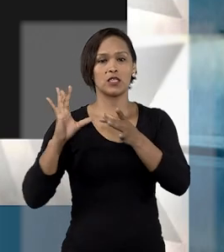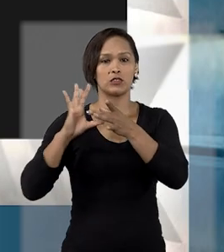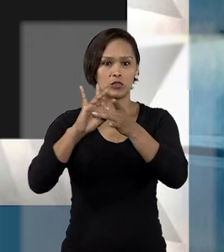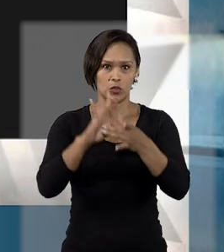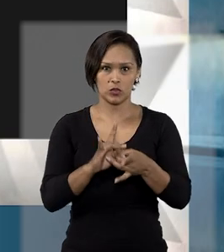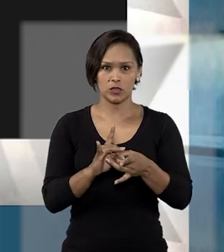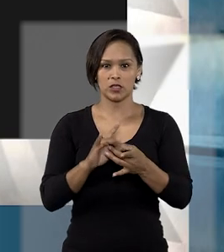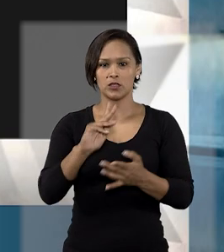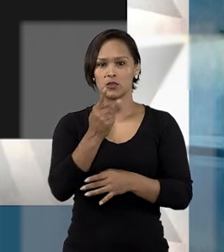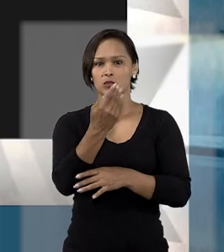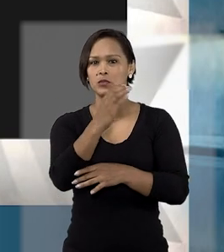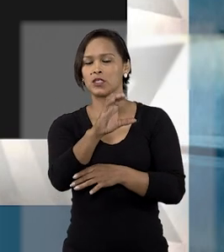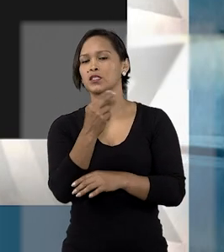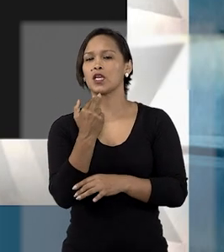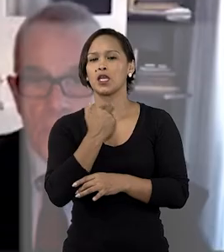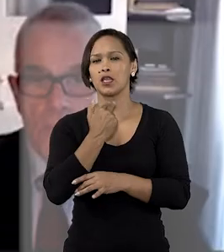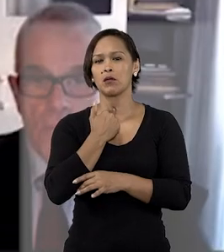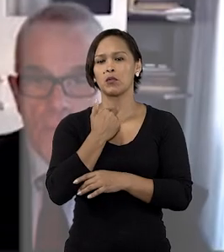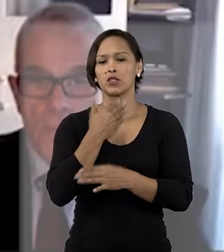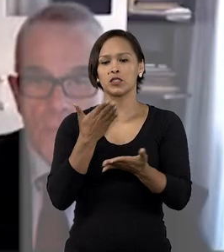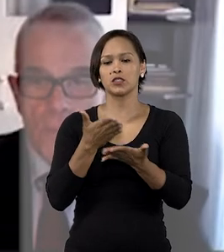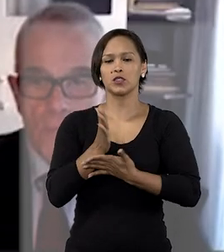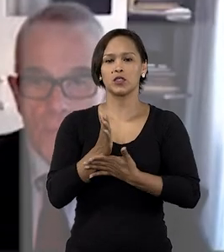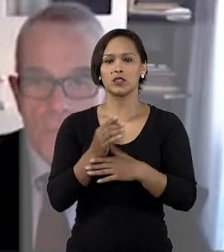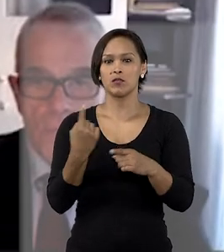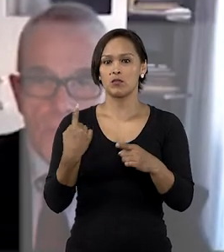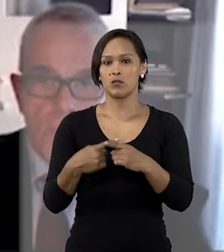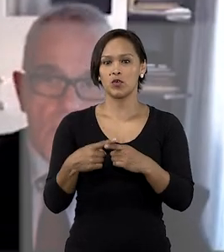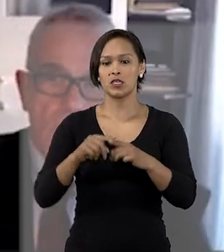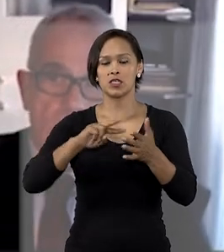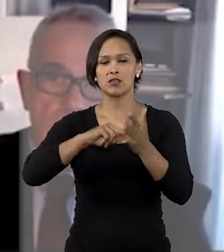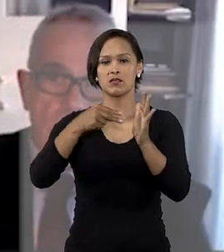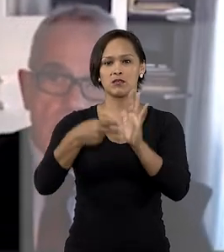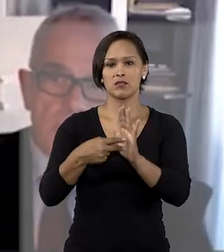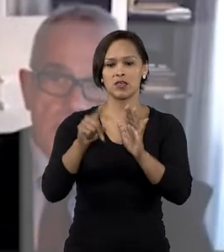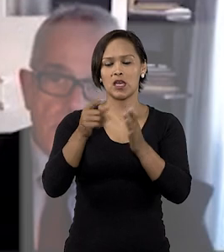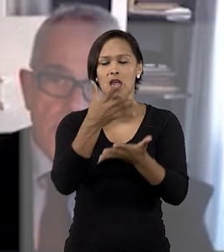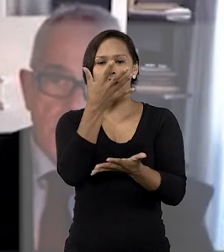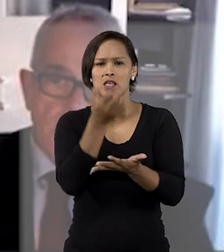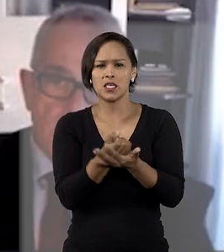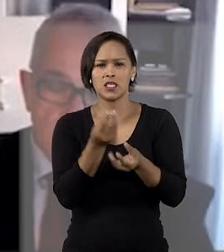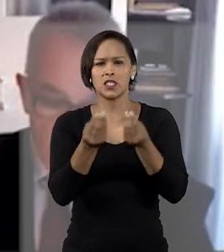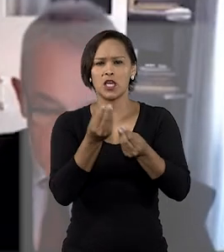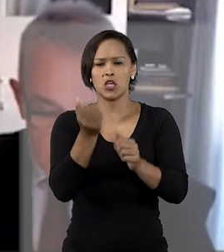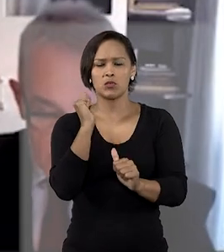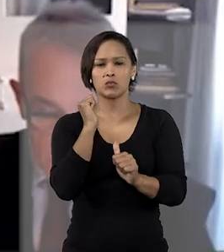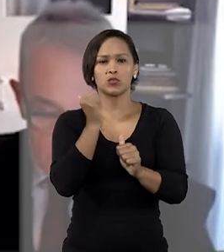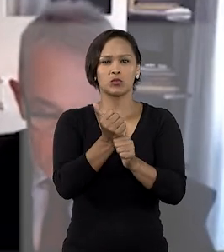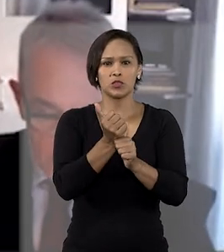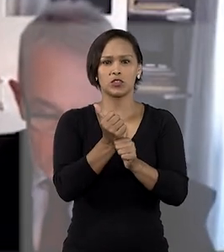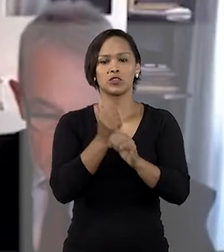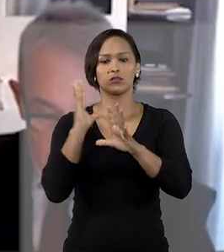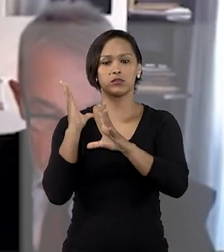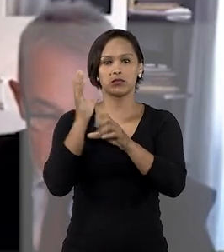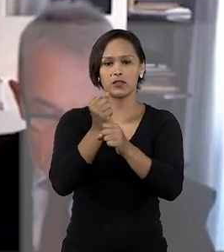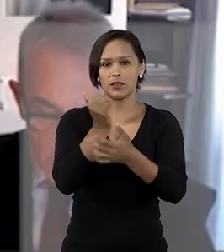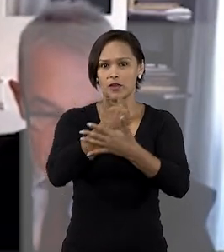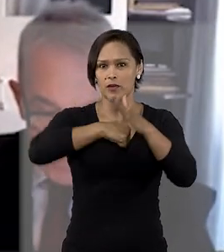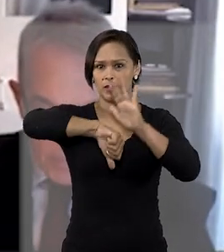abescorpos não poderia ser conhecido, pois significaria aceitá-lo como substitutivo de revisão criminal.